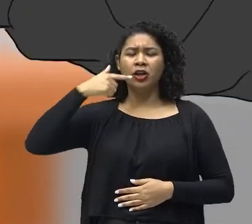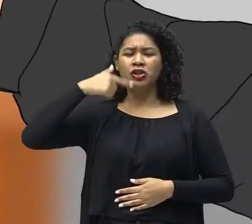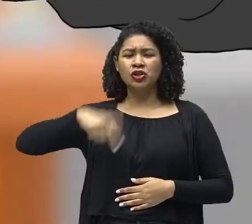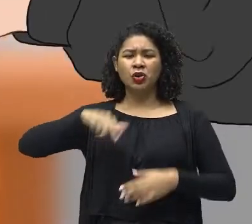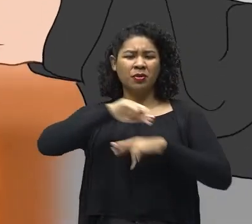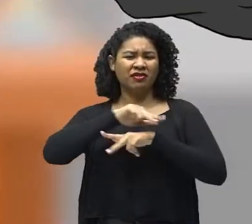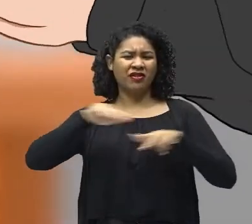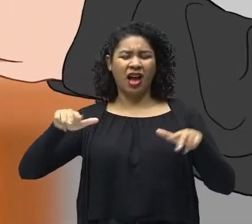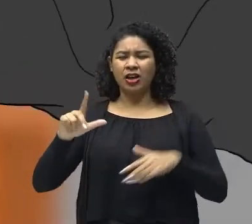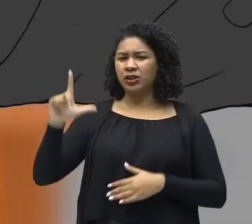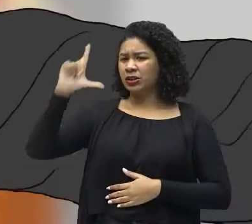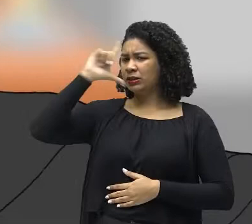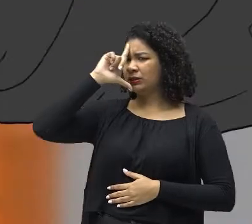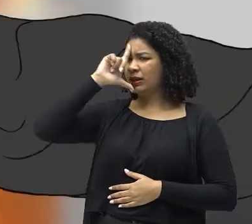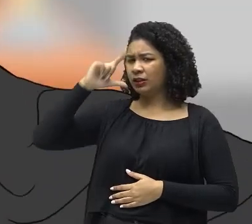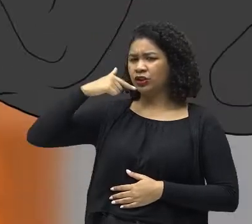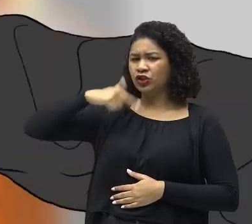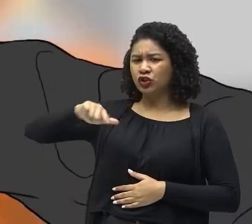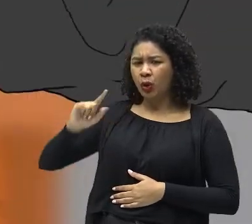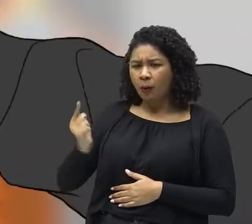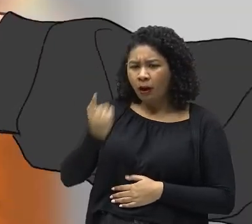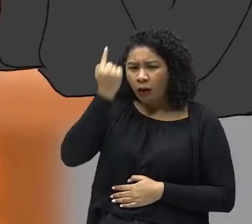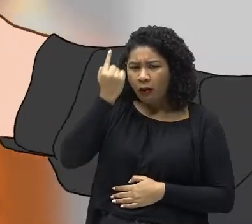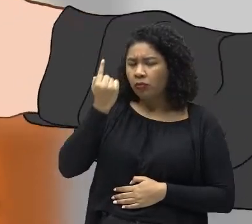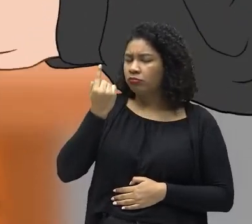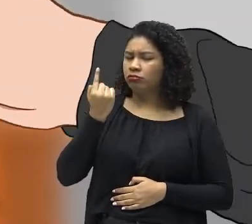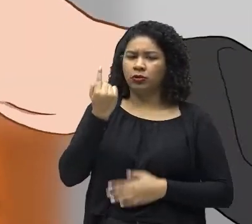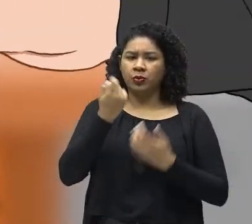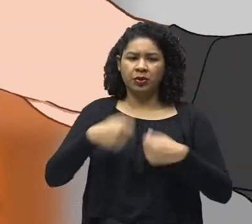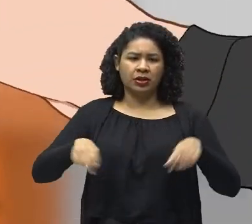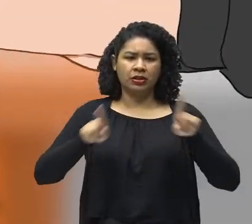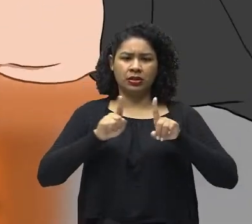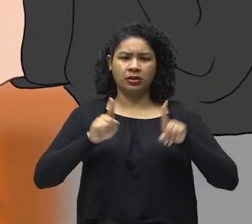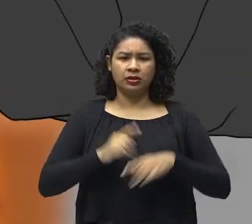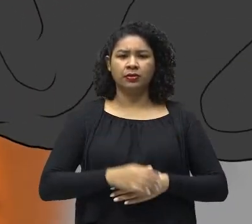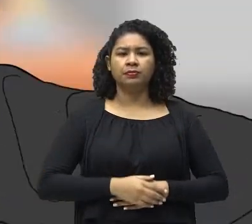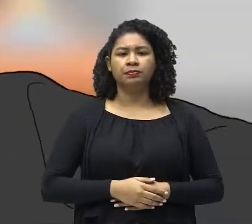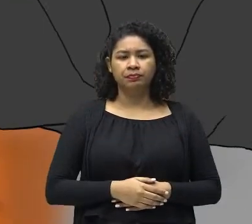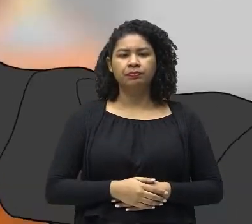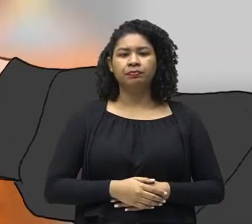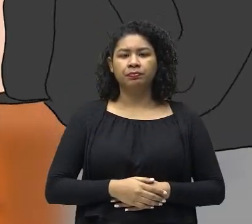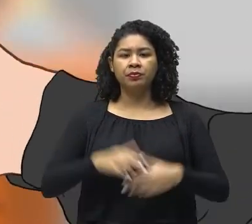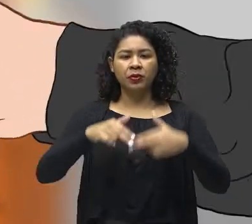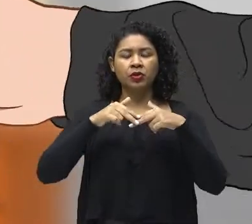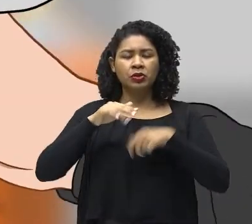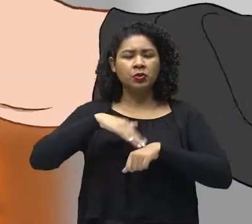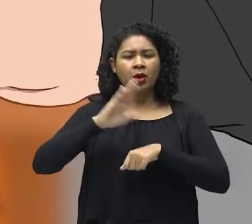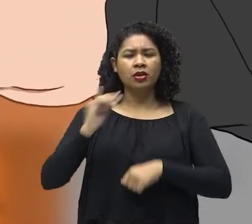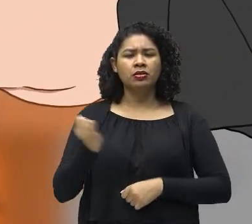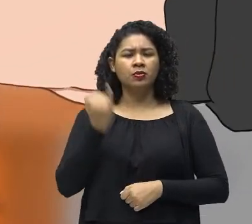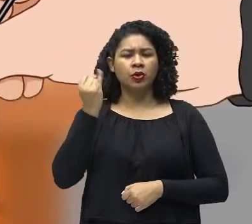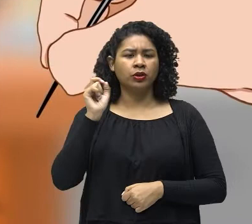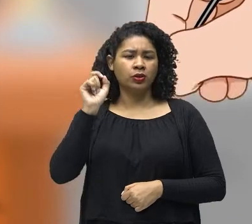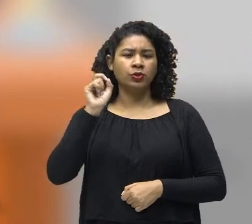Contra a idolatria de imagens, dois sacramentos seriam os mais importantes, O batismo e a Eucaristia.